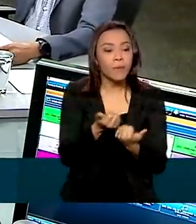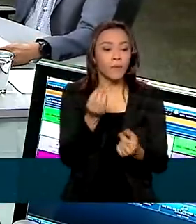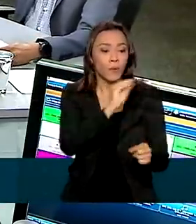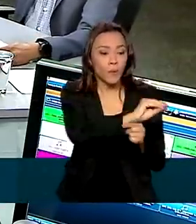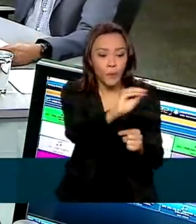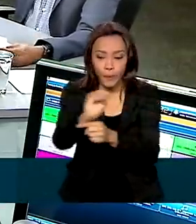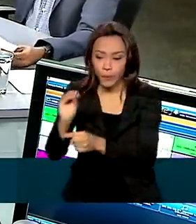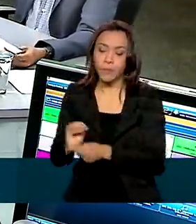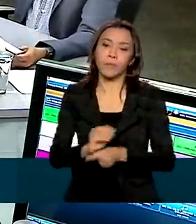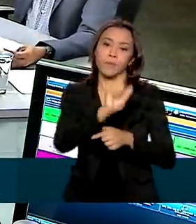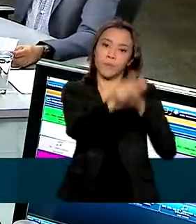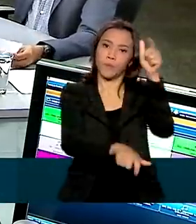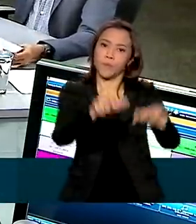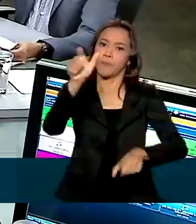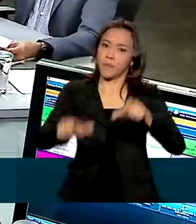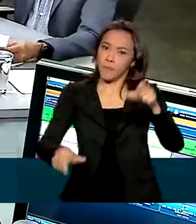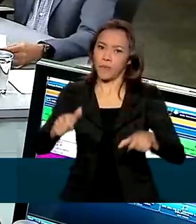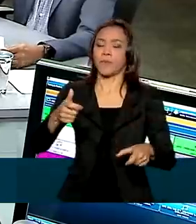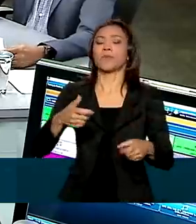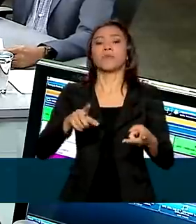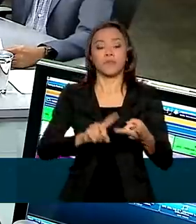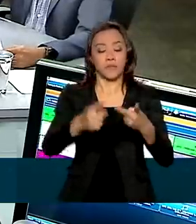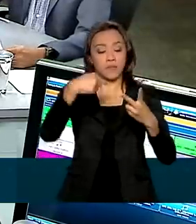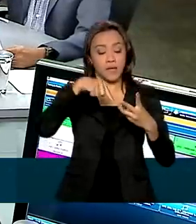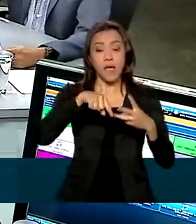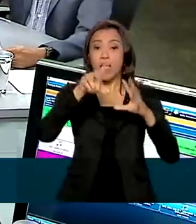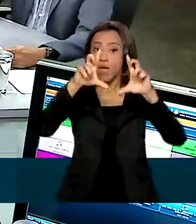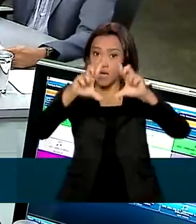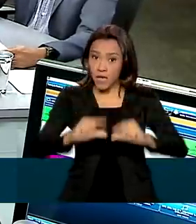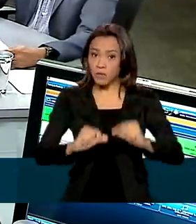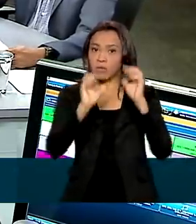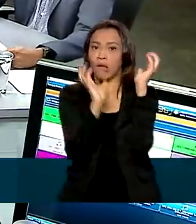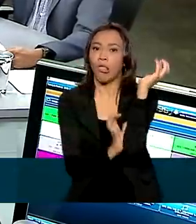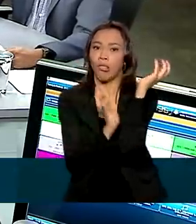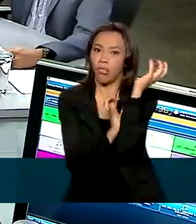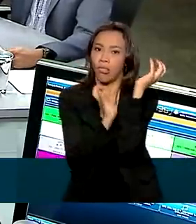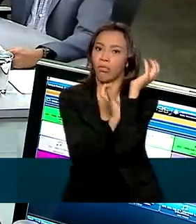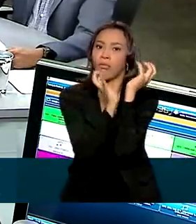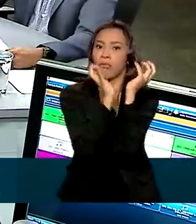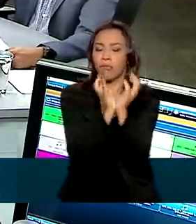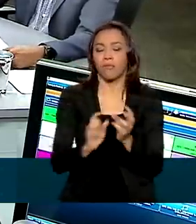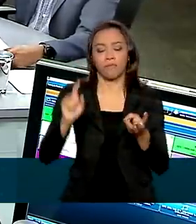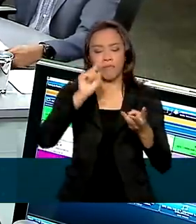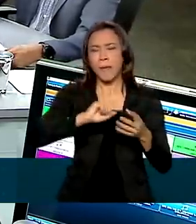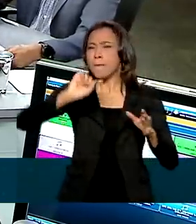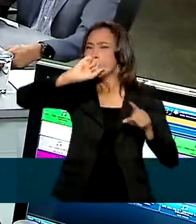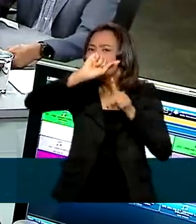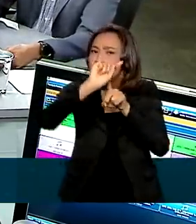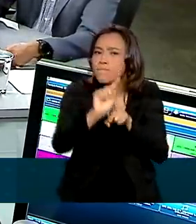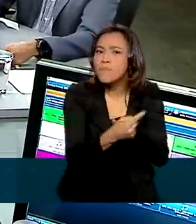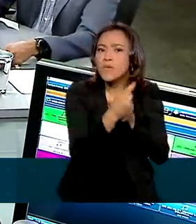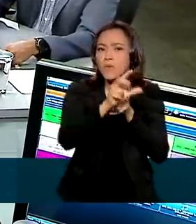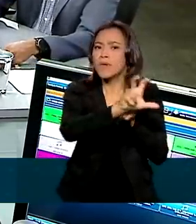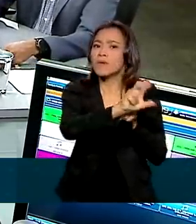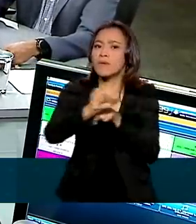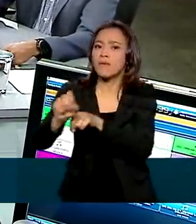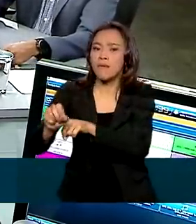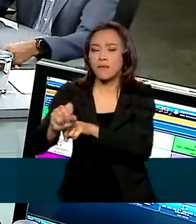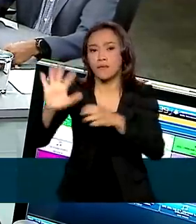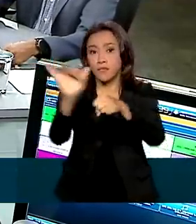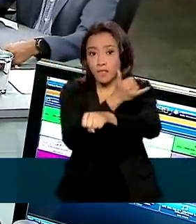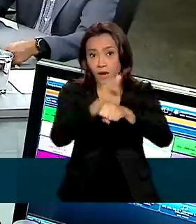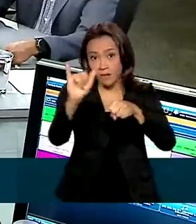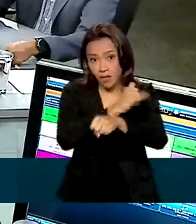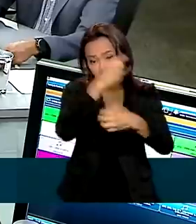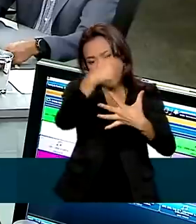bem e com o auxílio emergencial, desburocratização, 1.500 ações implementadas para proteger